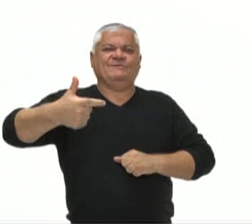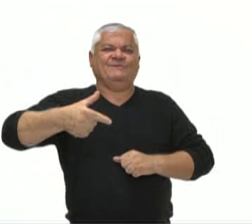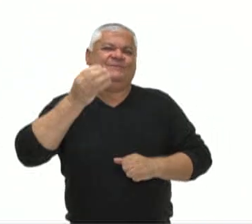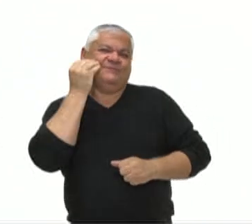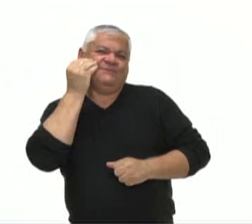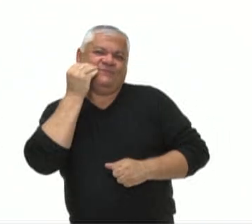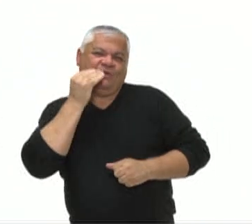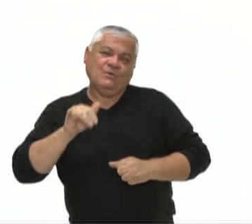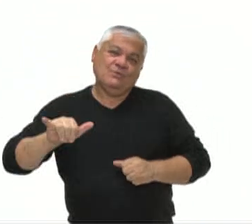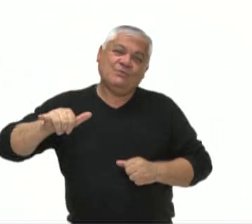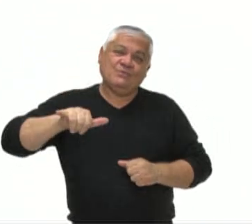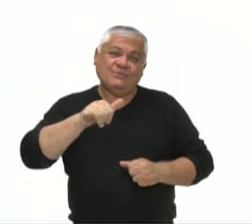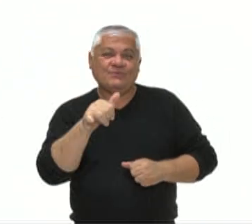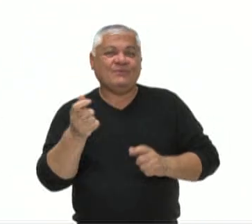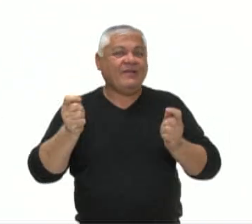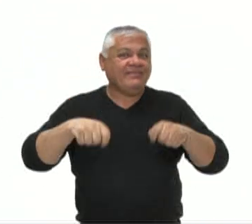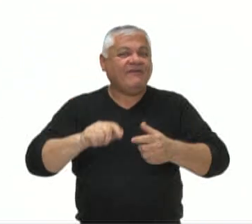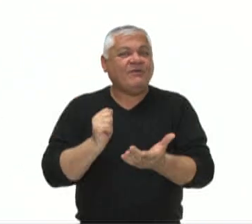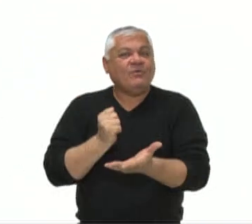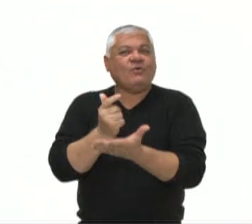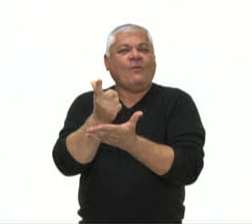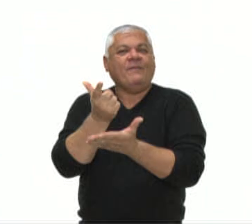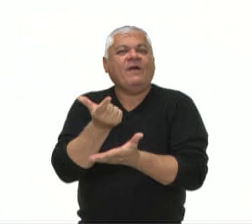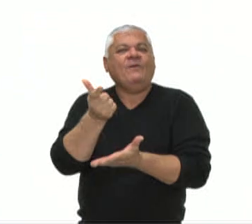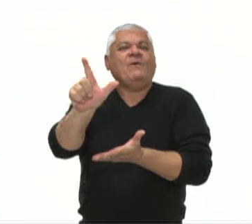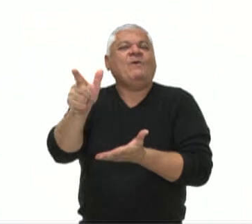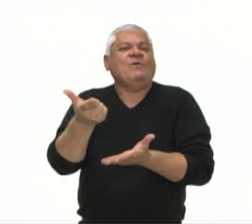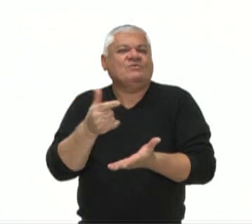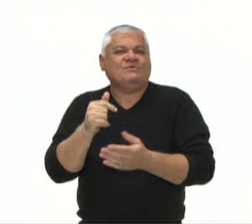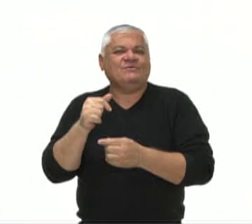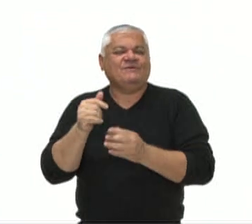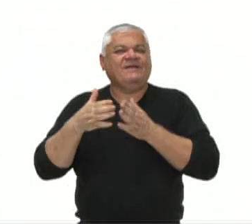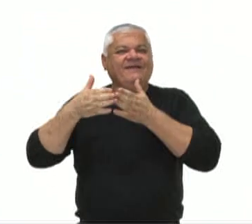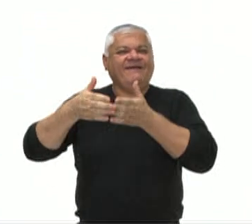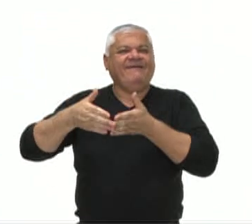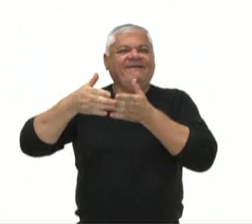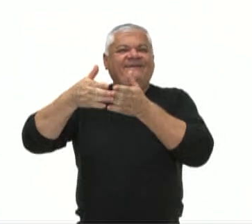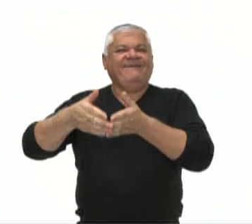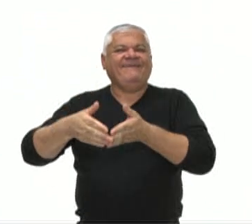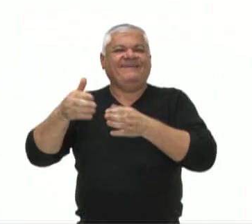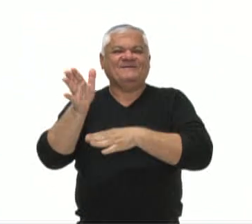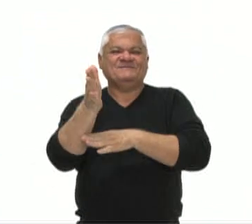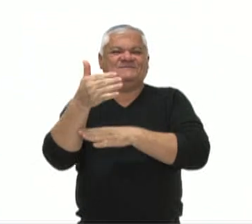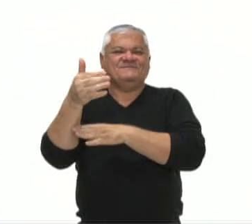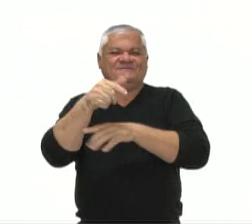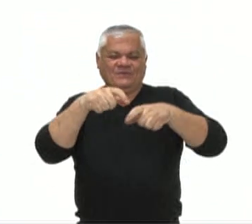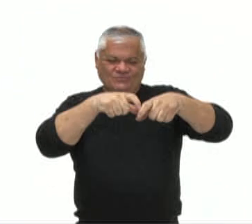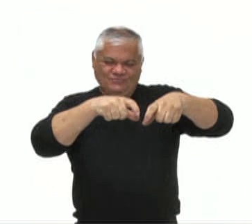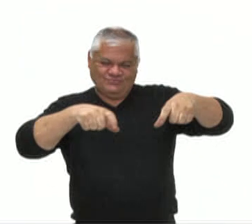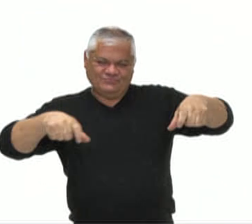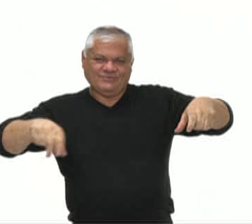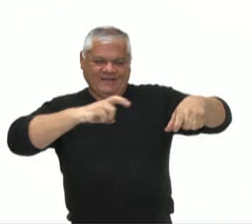aeromodelo. Vamos comprar uma daquelas caravelas cheias de cabos.